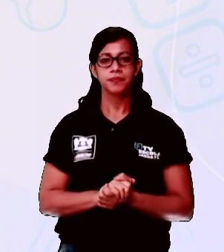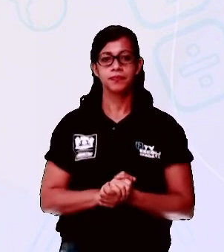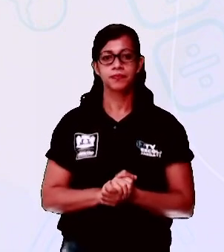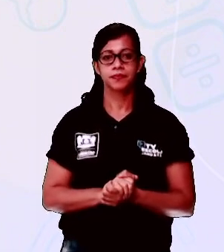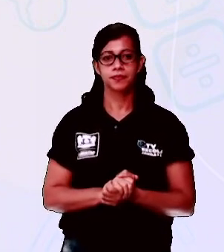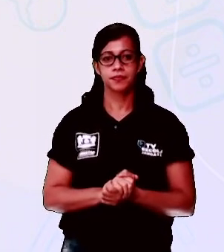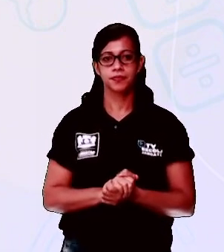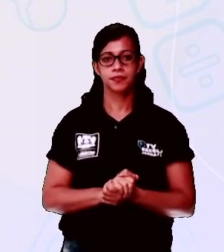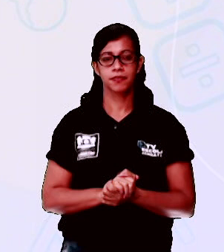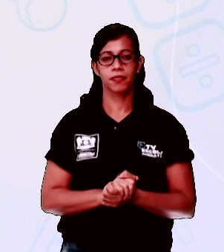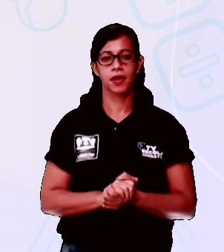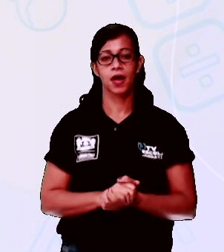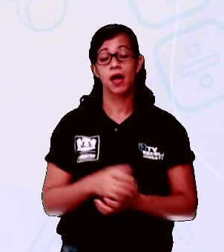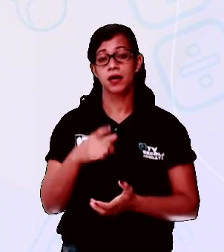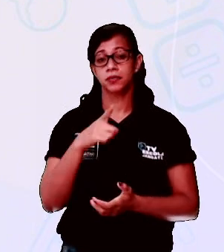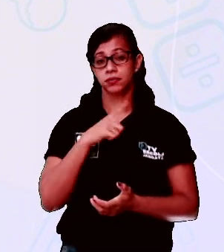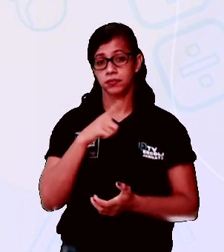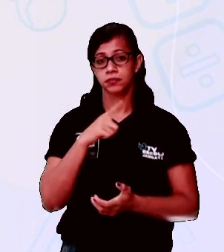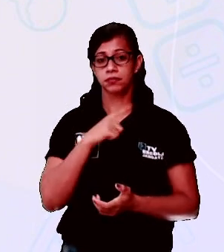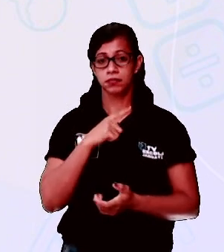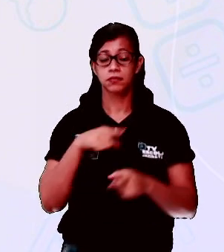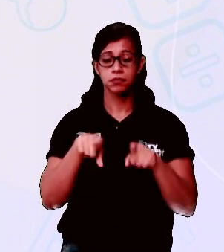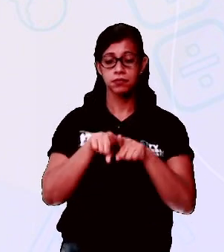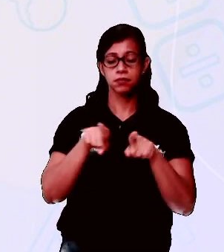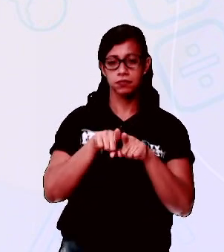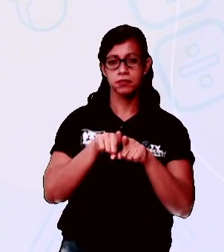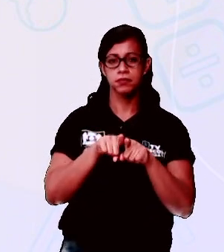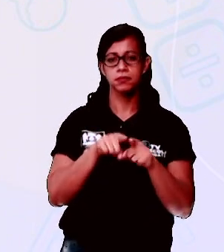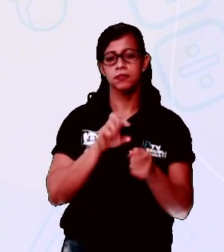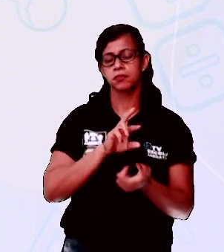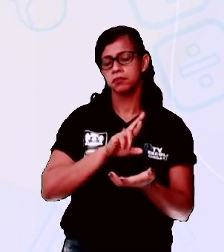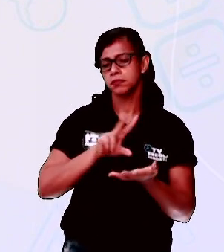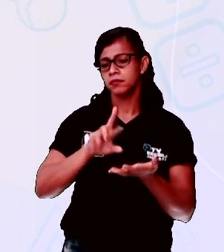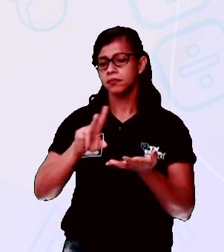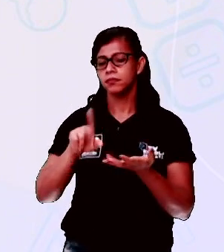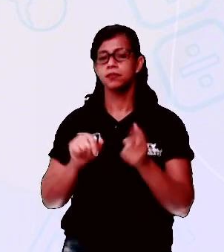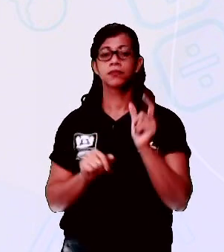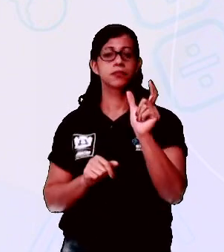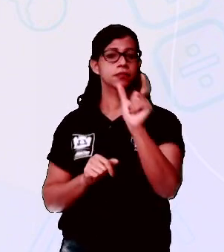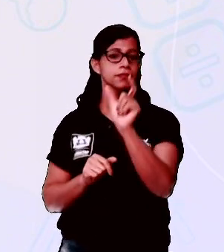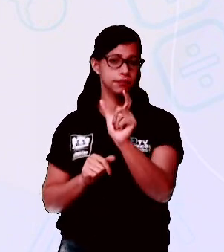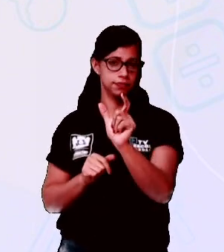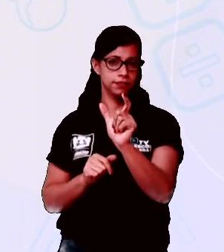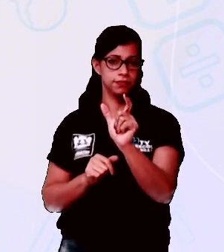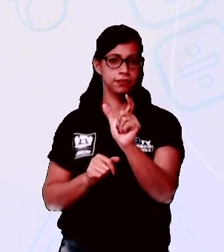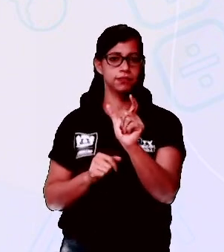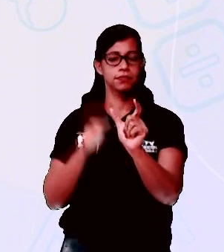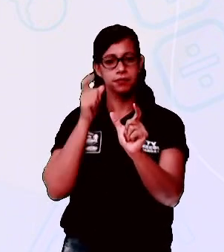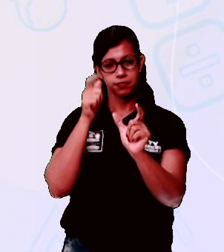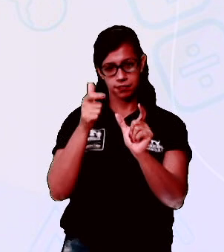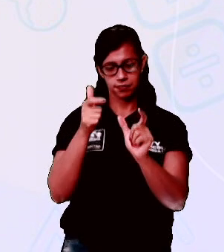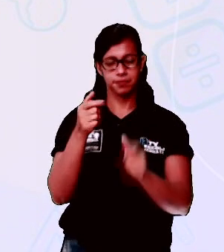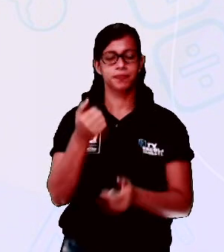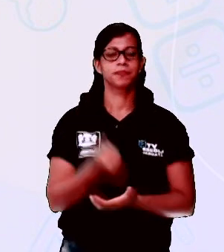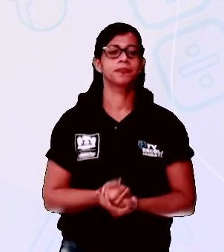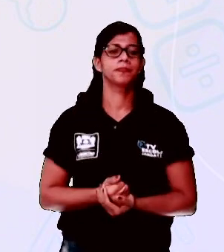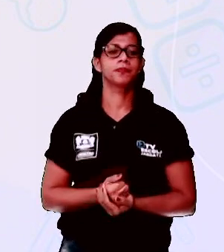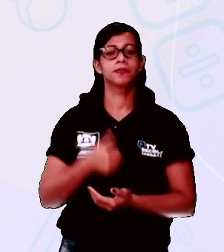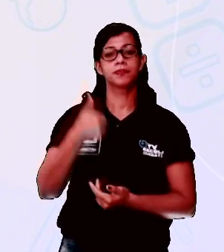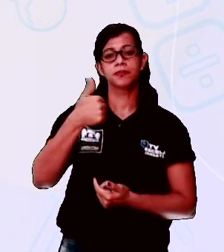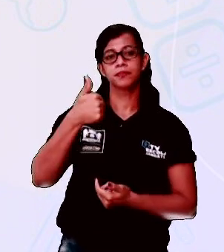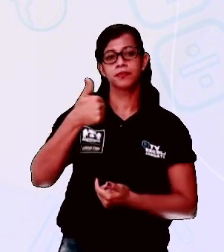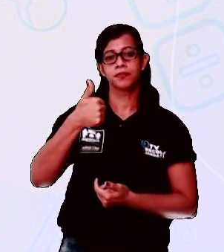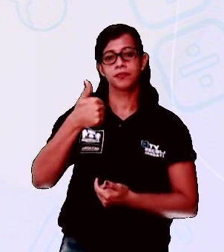palavras do trava-línguas, eu tenho mais uma palavra aqui que eu quero ver se vocês conseguem descobrir qual é. A primeira palavra é